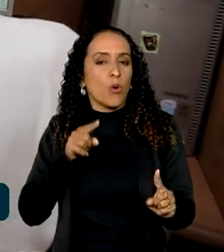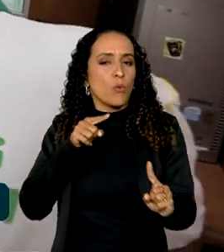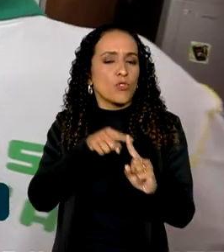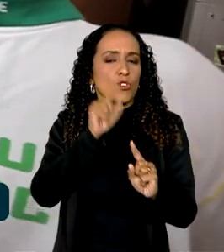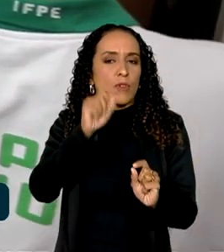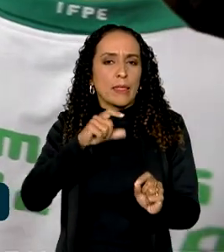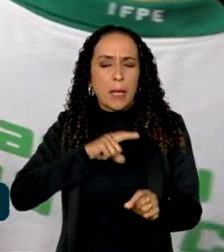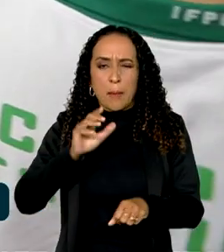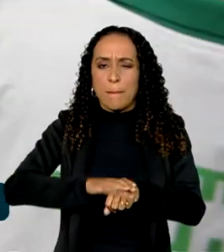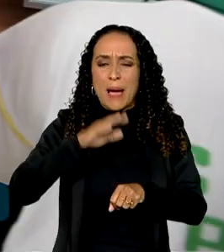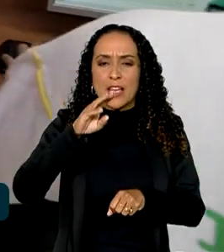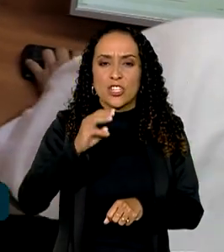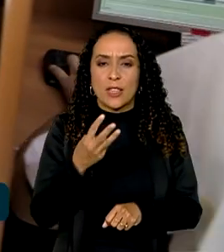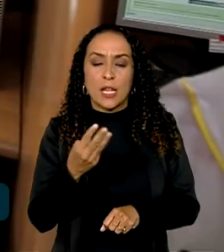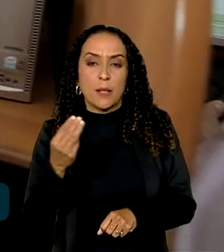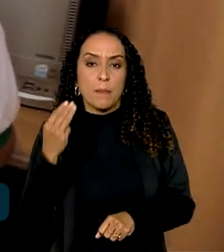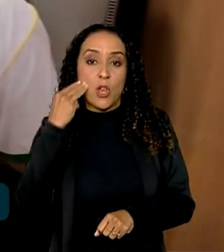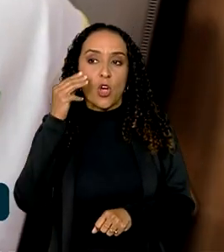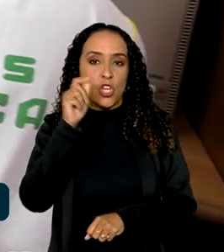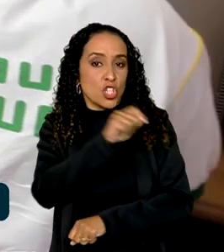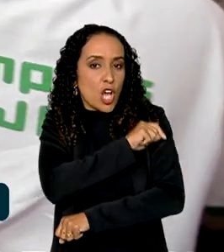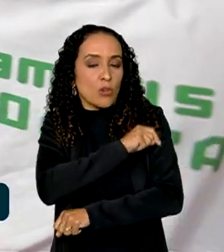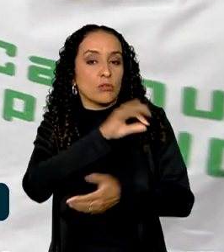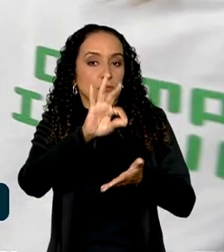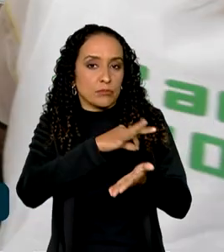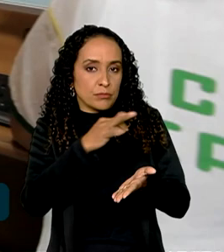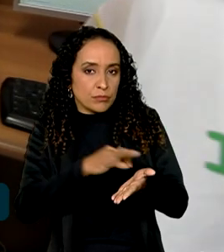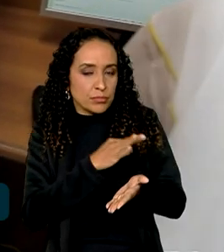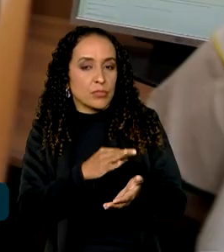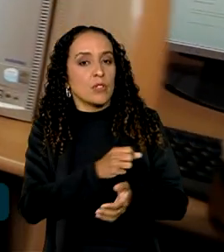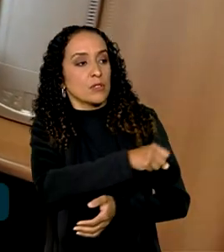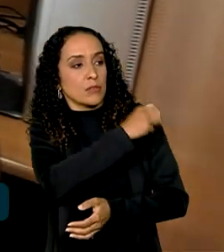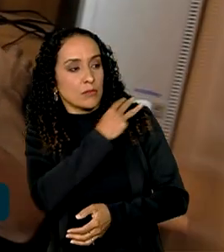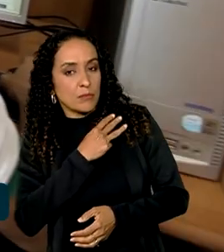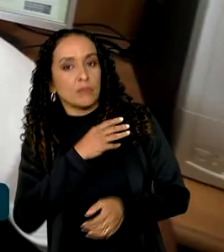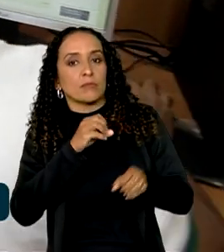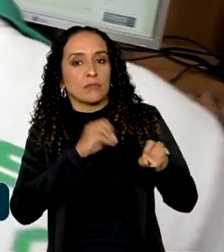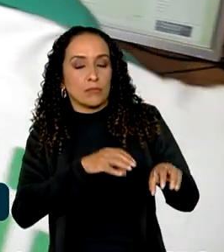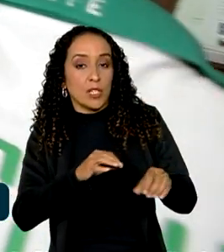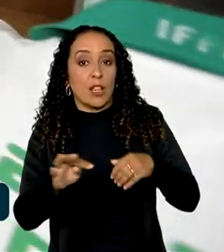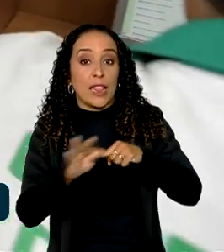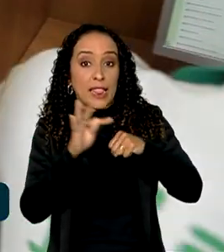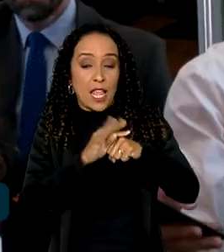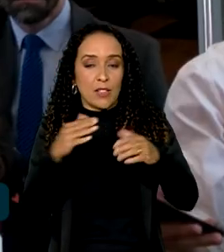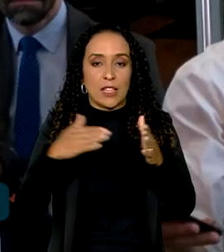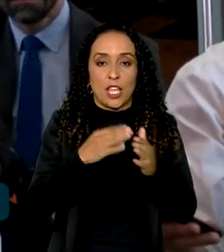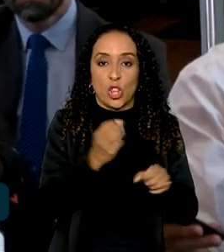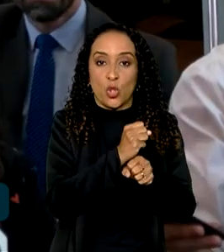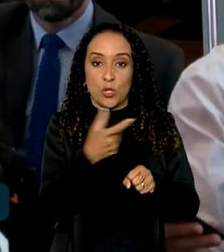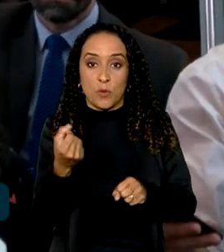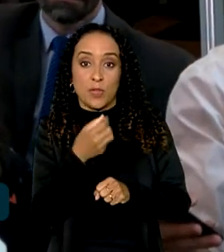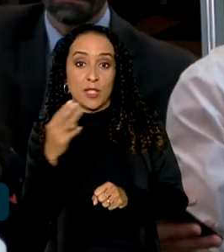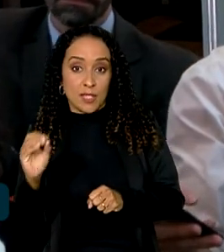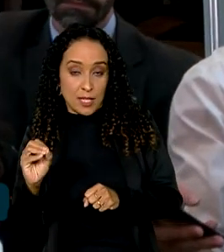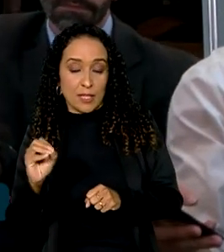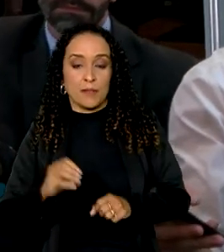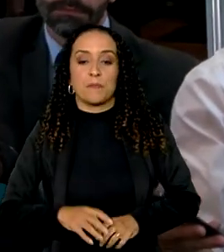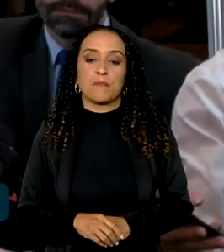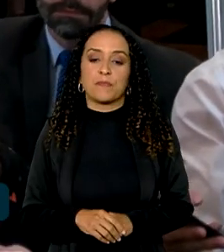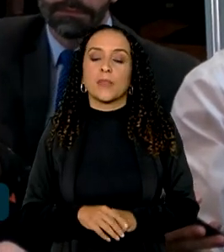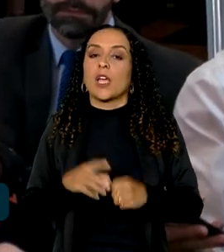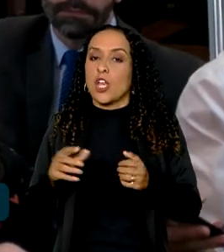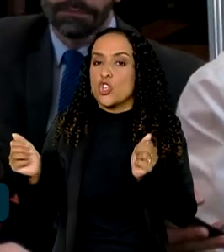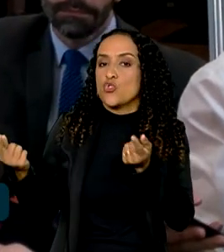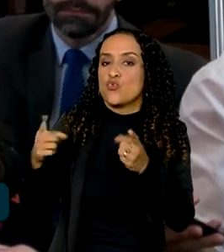é ter mais de 3 milhões de alunos matriculados no ensino médio e técnico até 2030. Isso vai ser feito com o